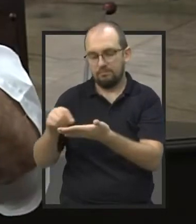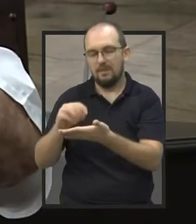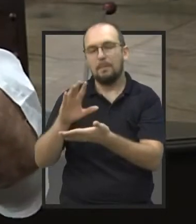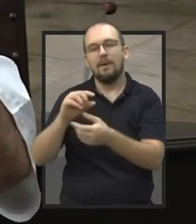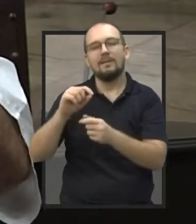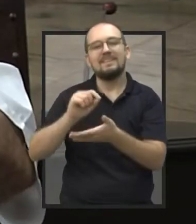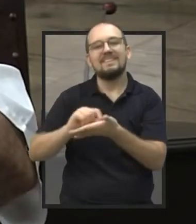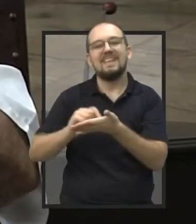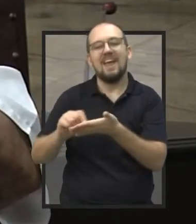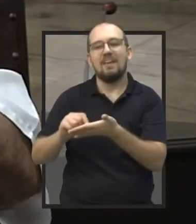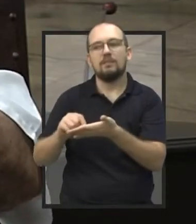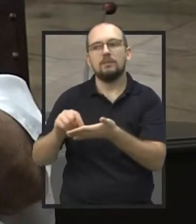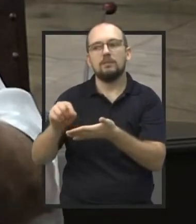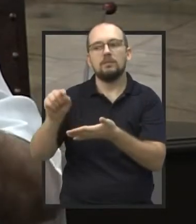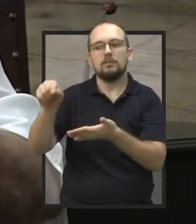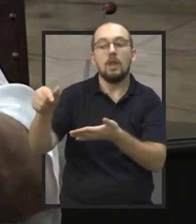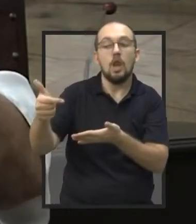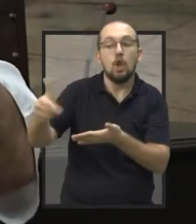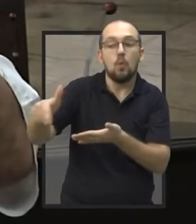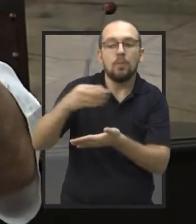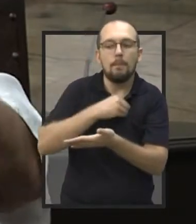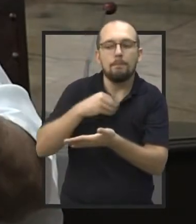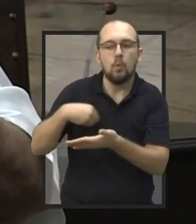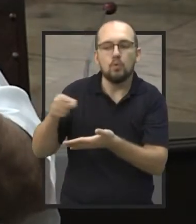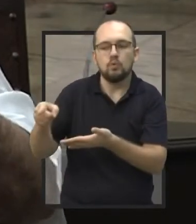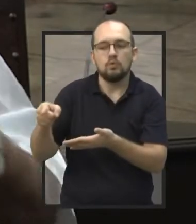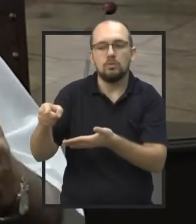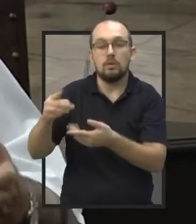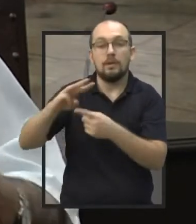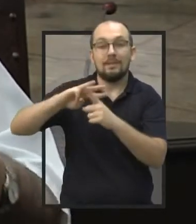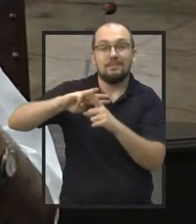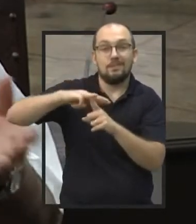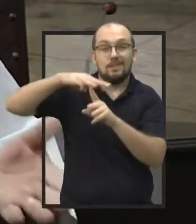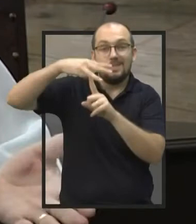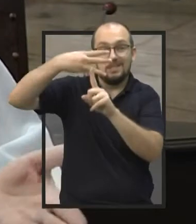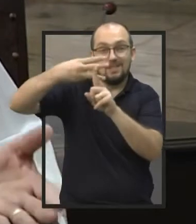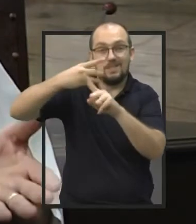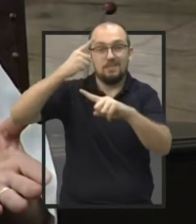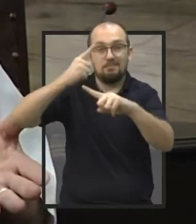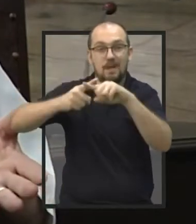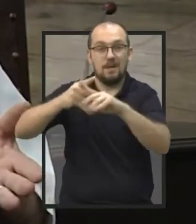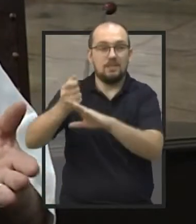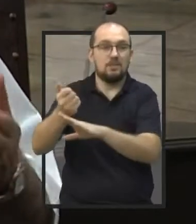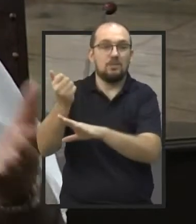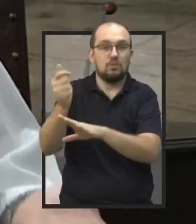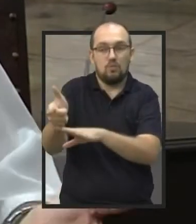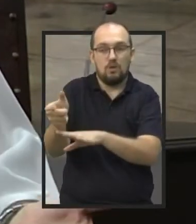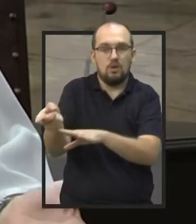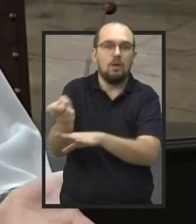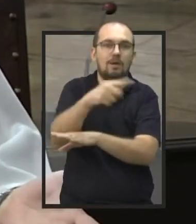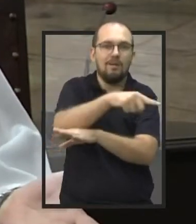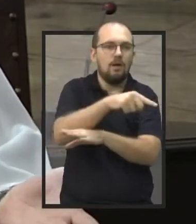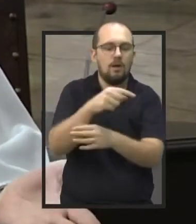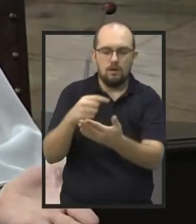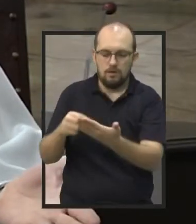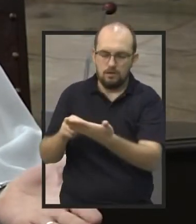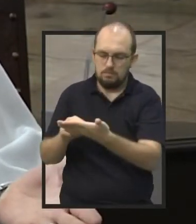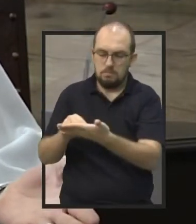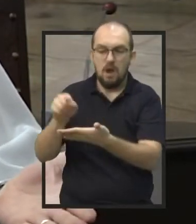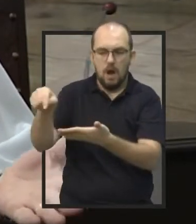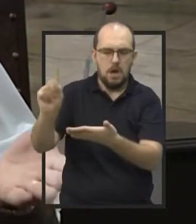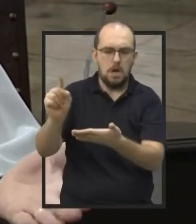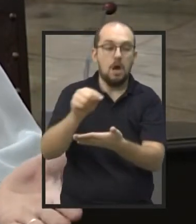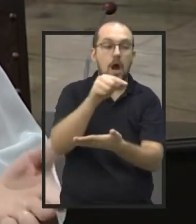que não tem no posto e que custa três, quatro vezes mais caro do que aquela amoxicilina que tem no posto. A pessoa não tem dinheiro para comprar.